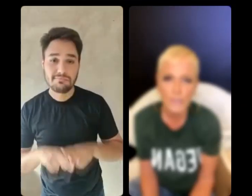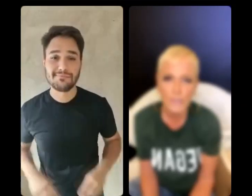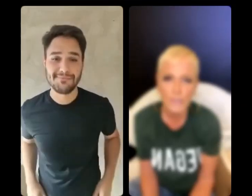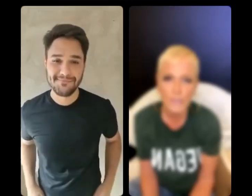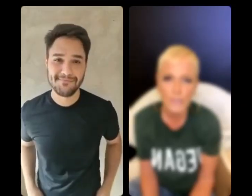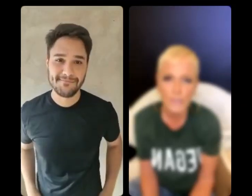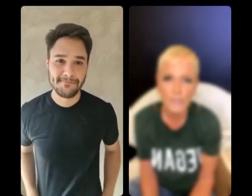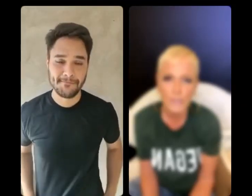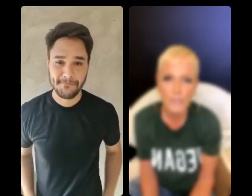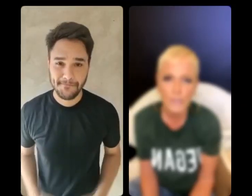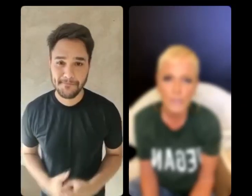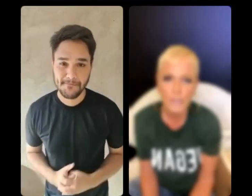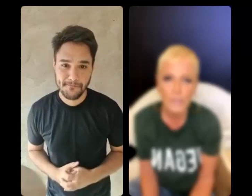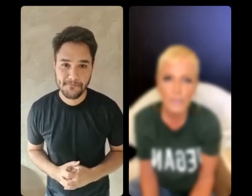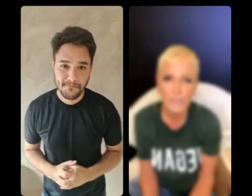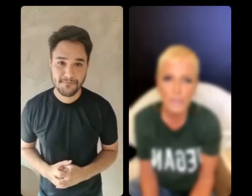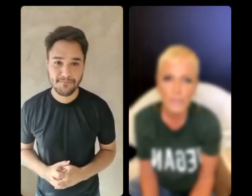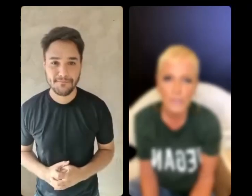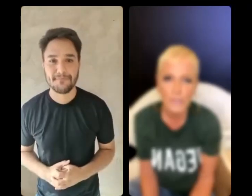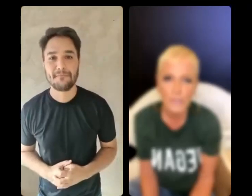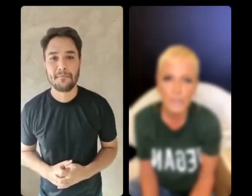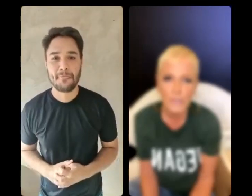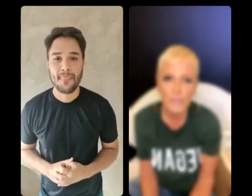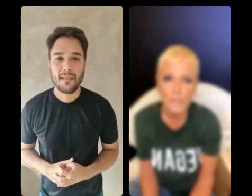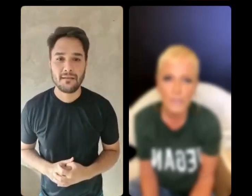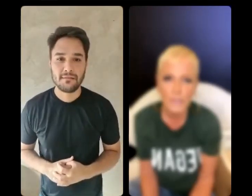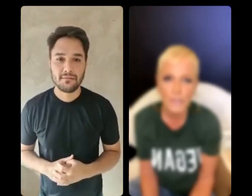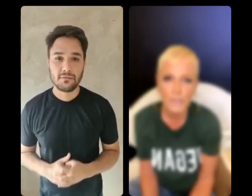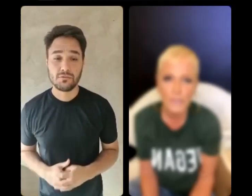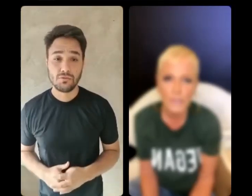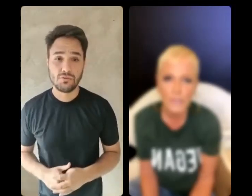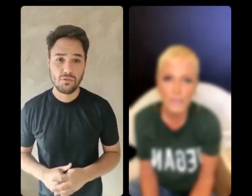Deixa eu ver aqui. Calma aí, gente. Tá aqui. Tá travado aí pra vocês também?